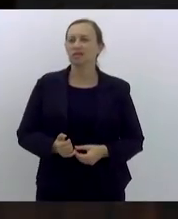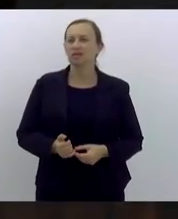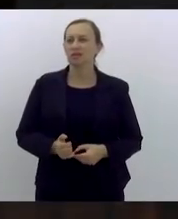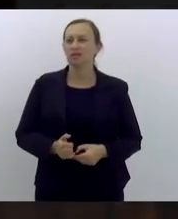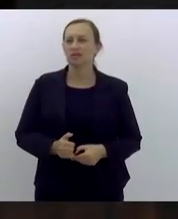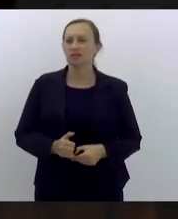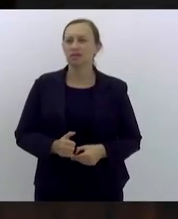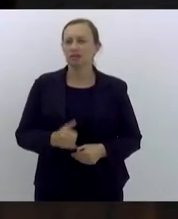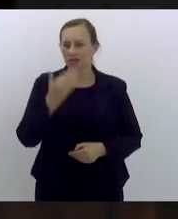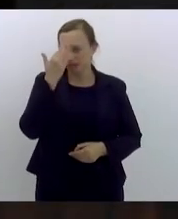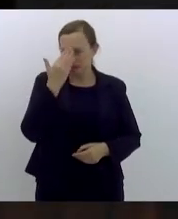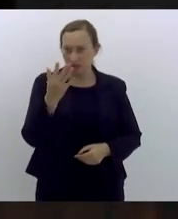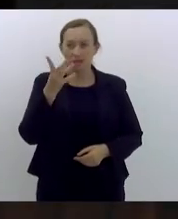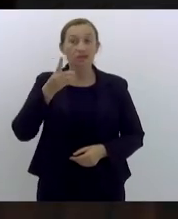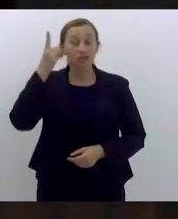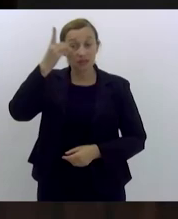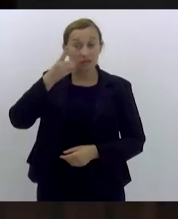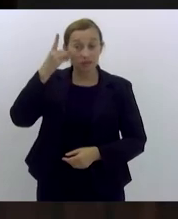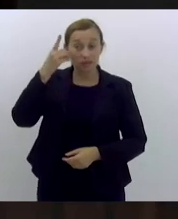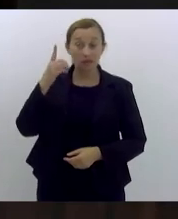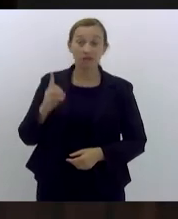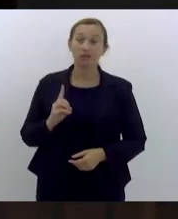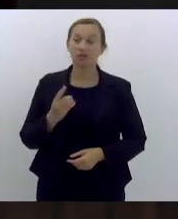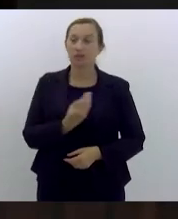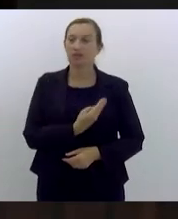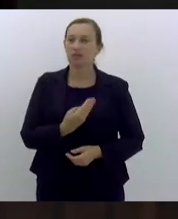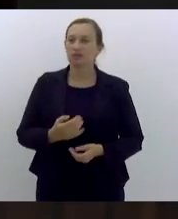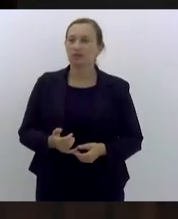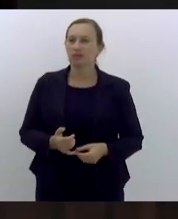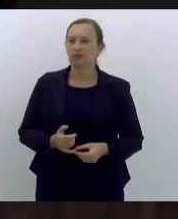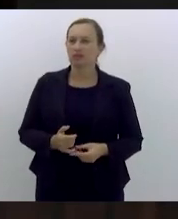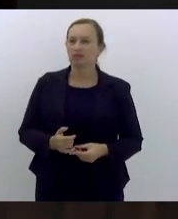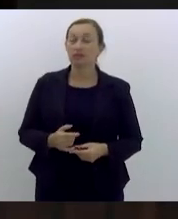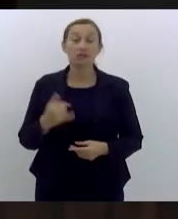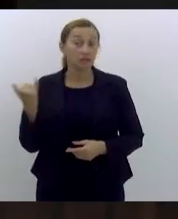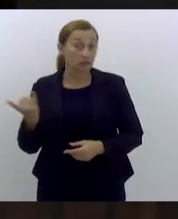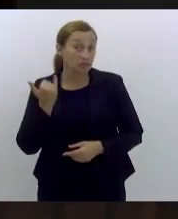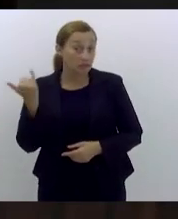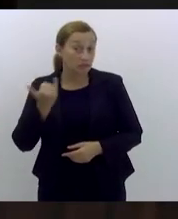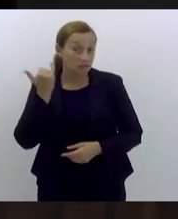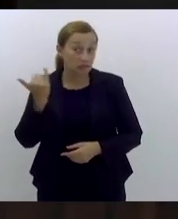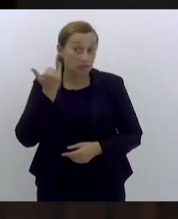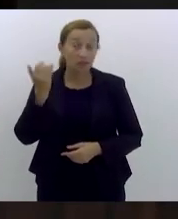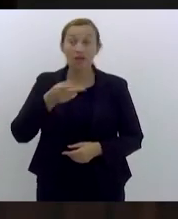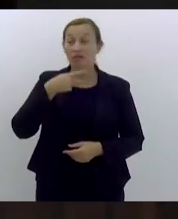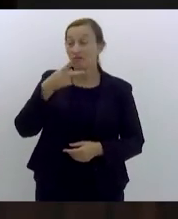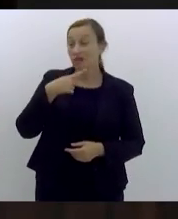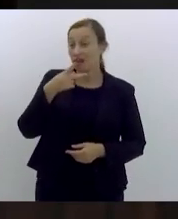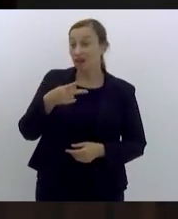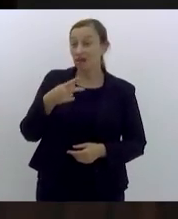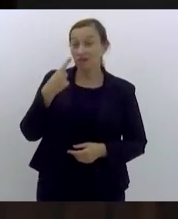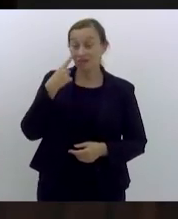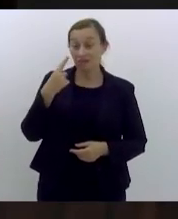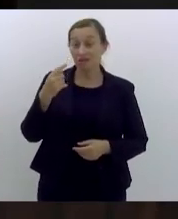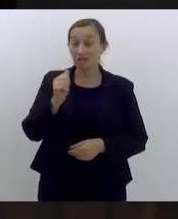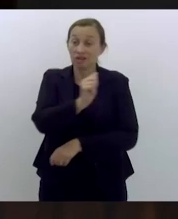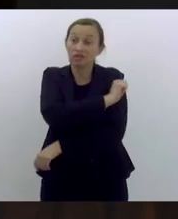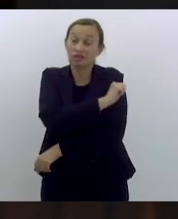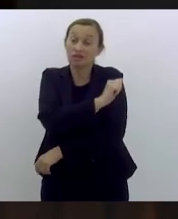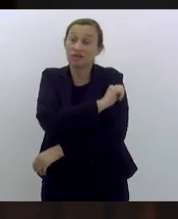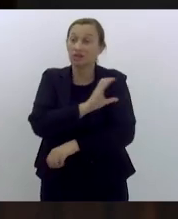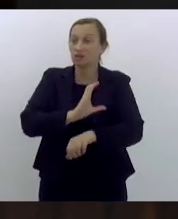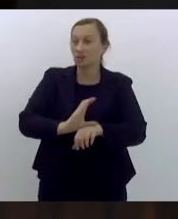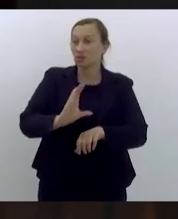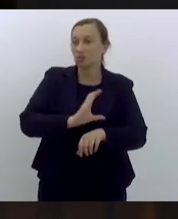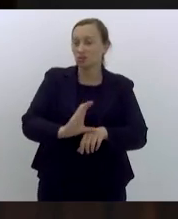muito obrigada deputada Dani Balbi é super importante falar aqui da presença dos alunos do curso de